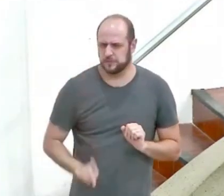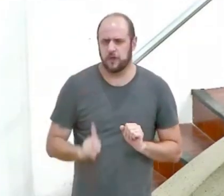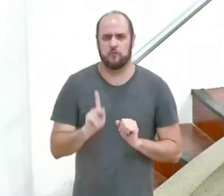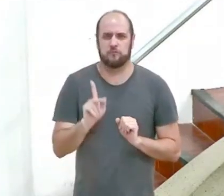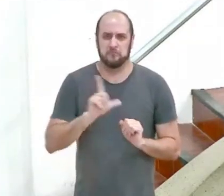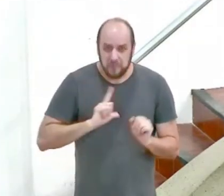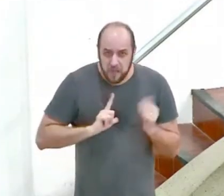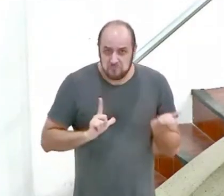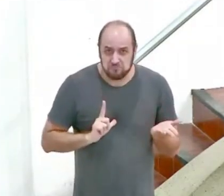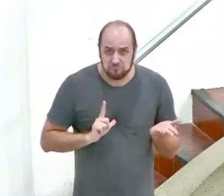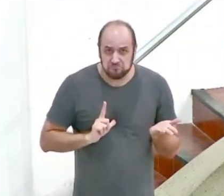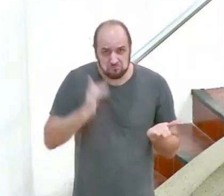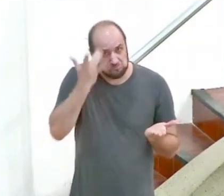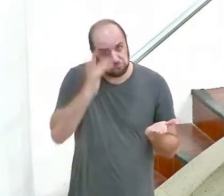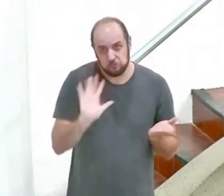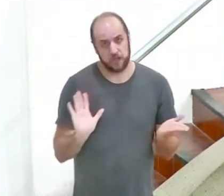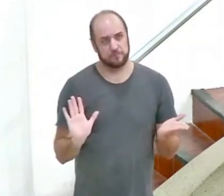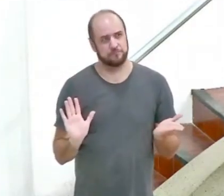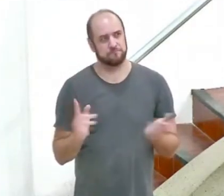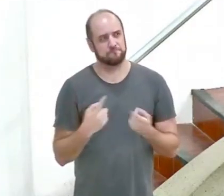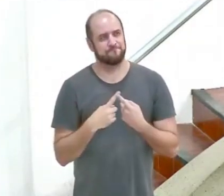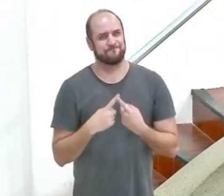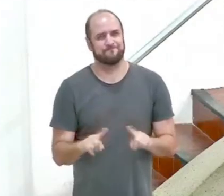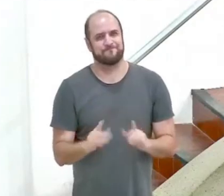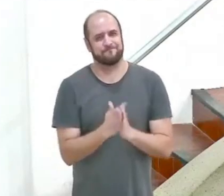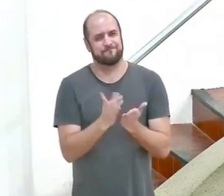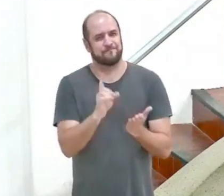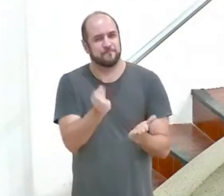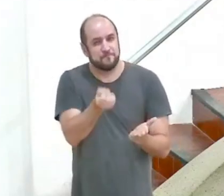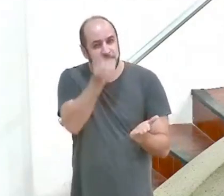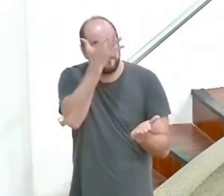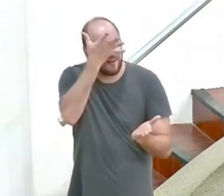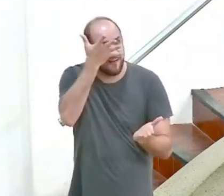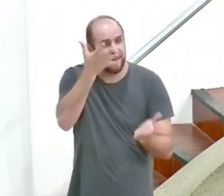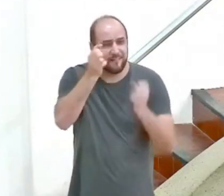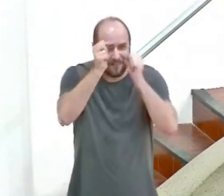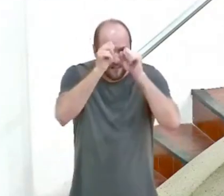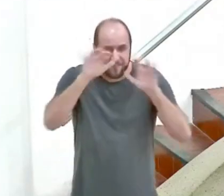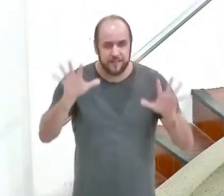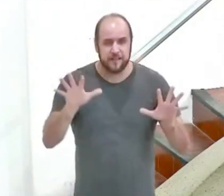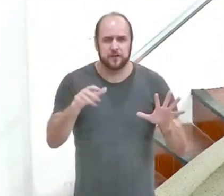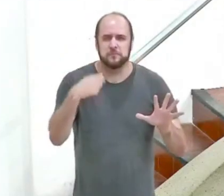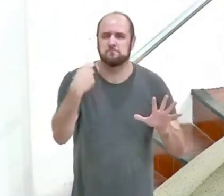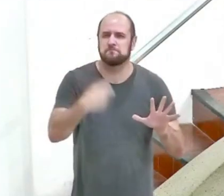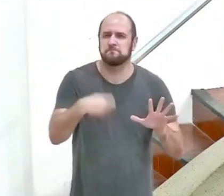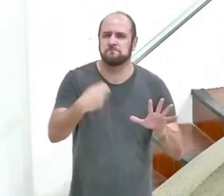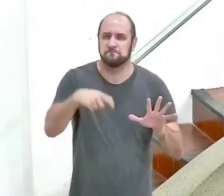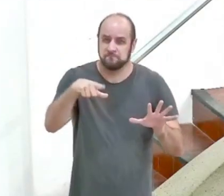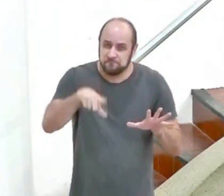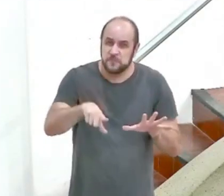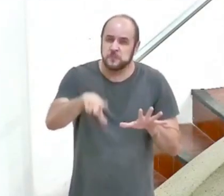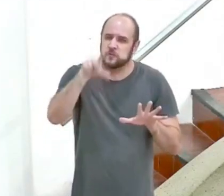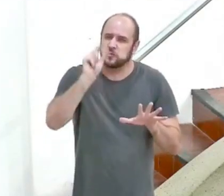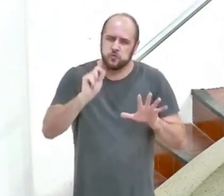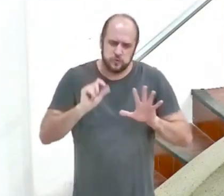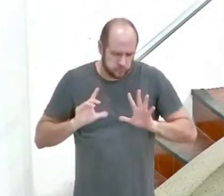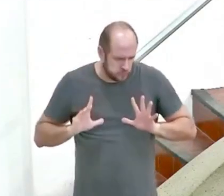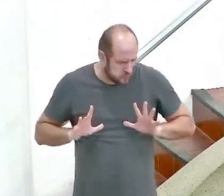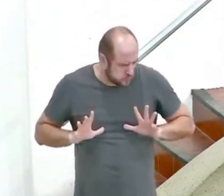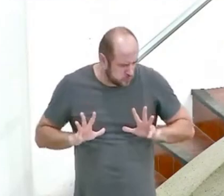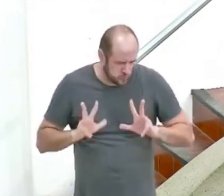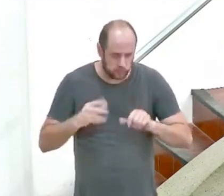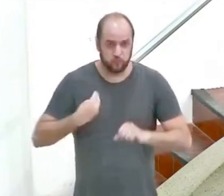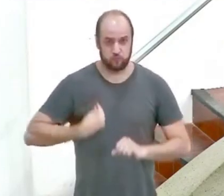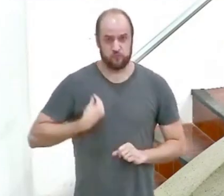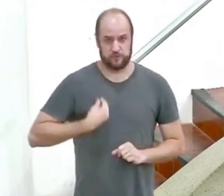A palavra de Deus, no entanto, revela com muita clareza, que você deve tomar todas as suas